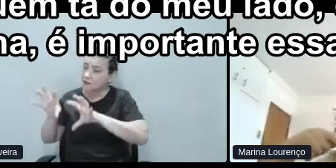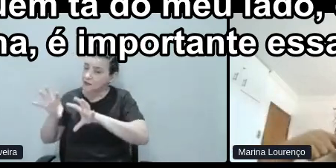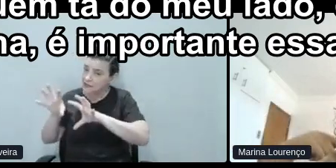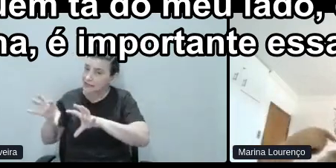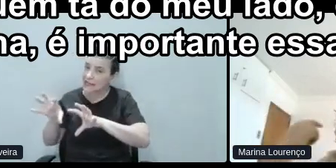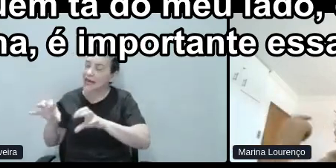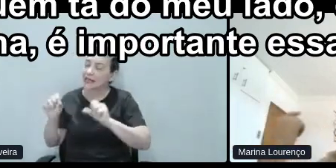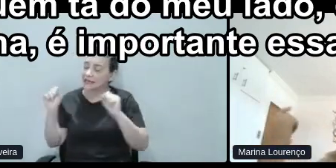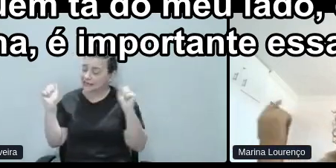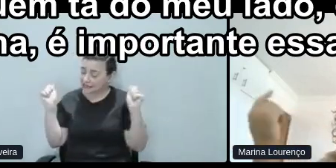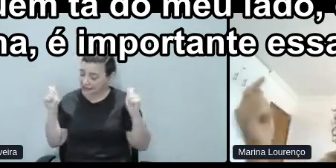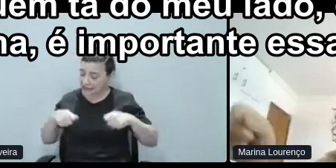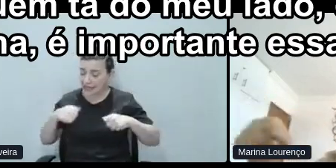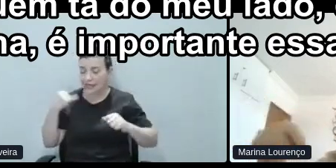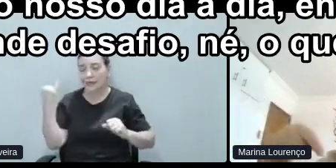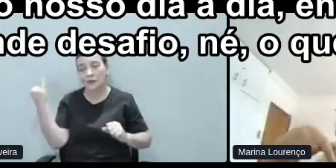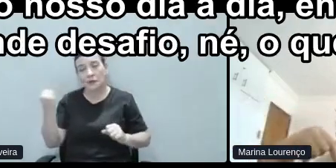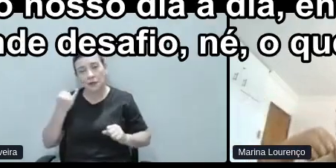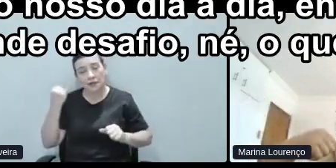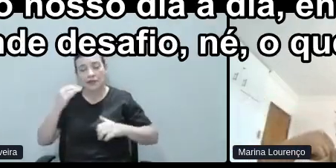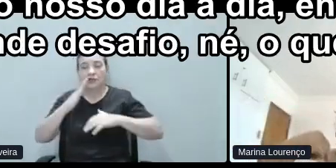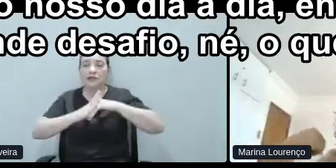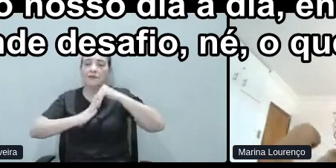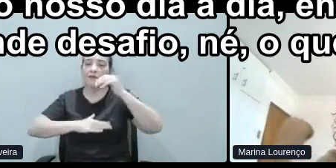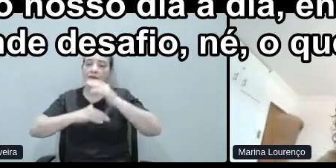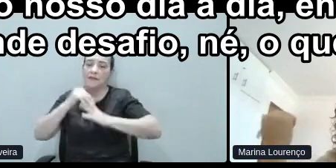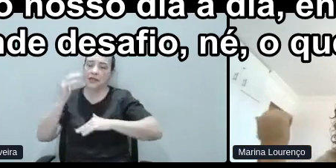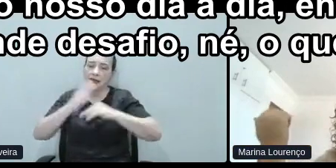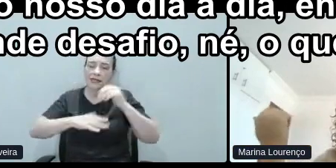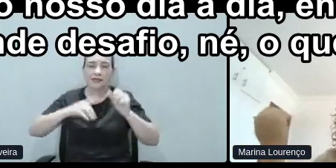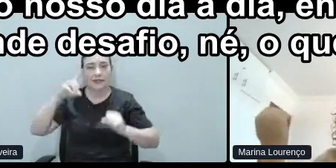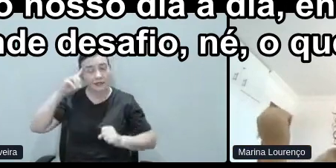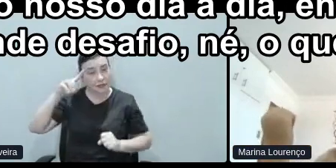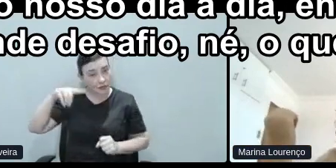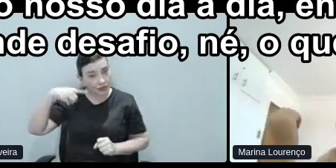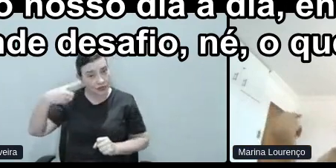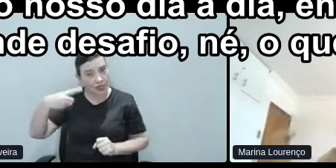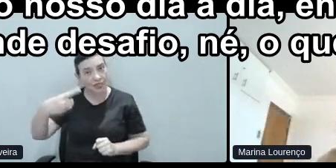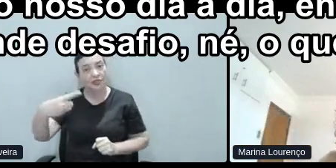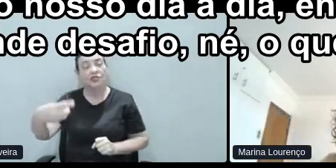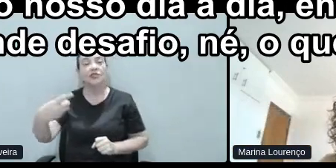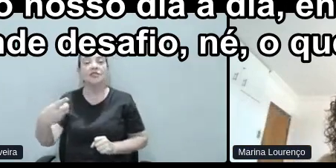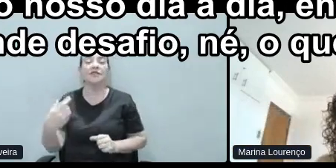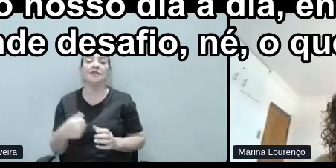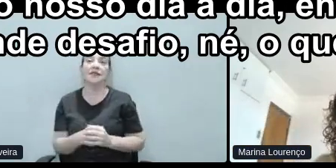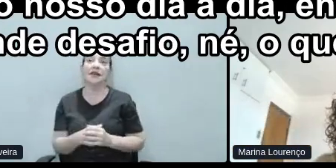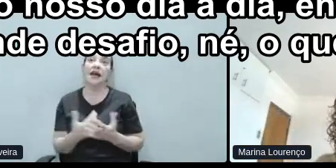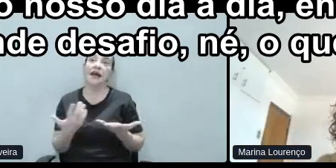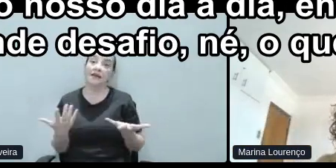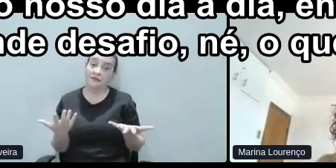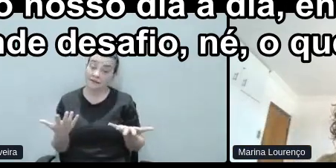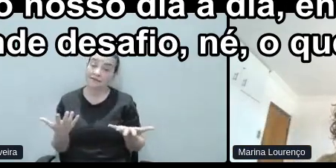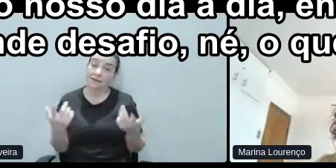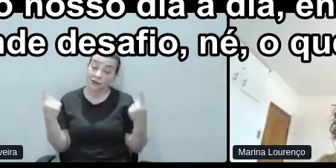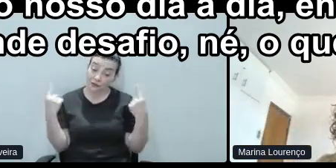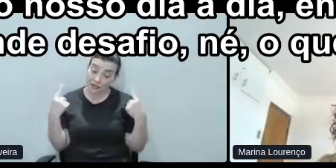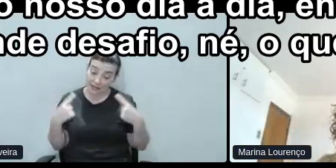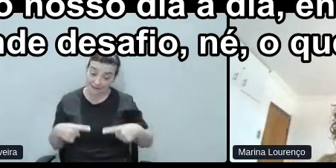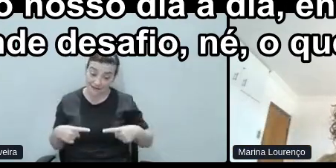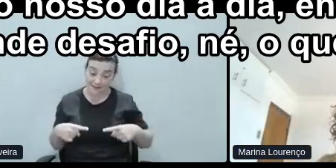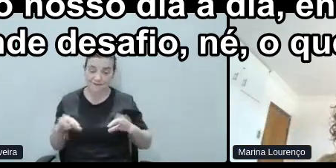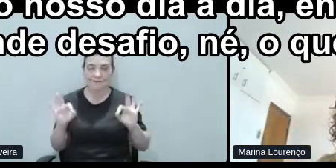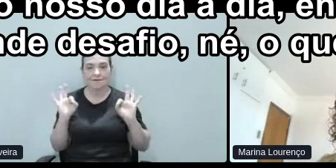essa prática, melhores práticas do nosso dia a dia. Então, às vezes, esse é o grande desafio, né, às vezes,